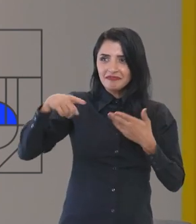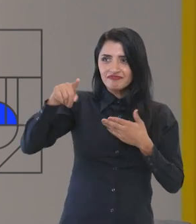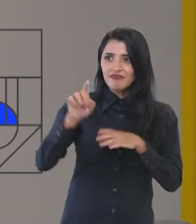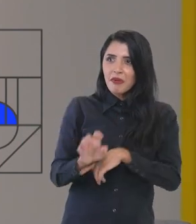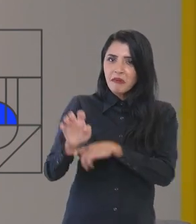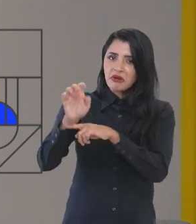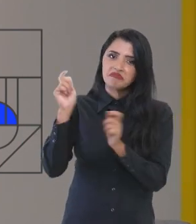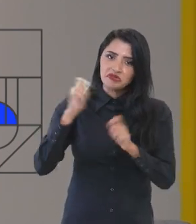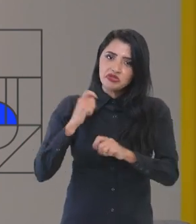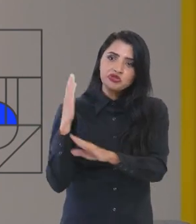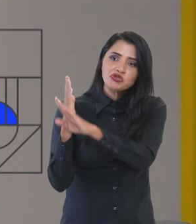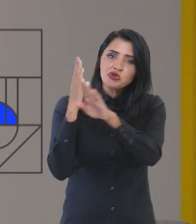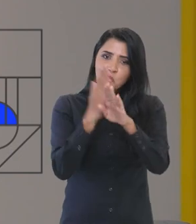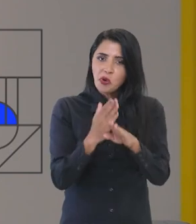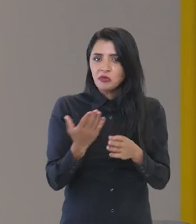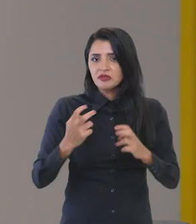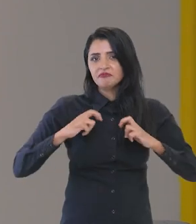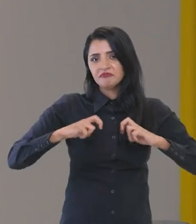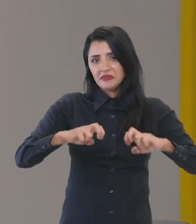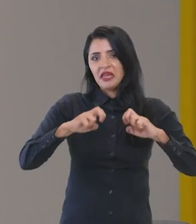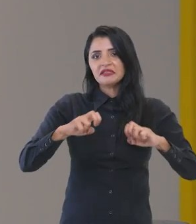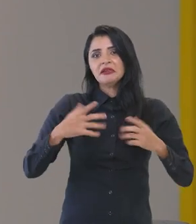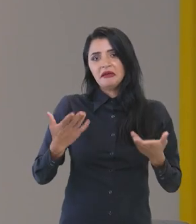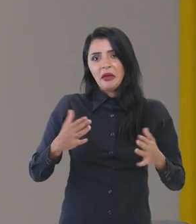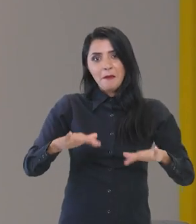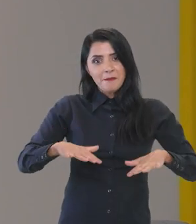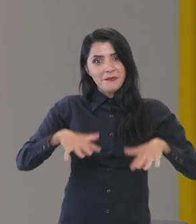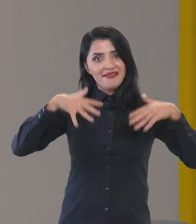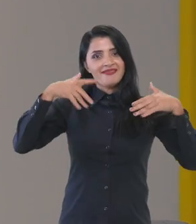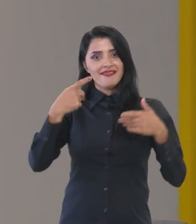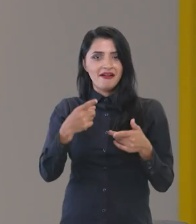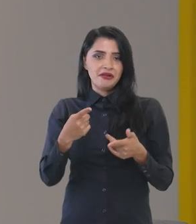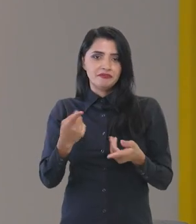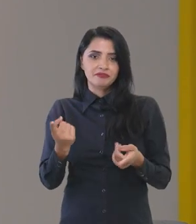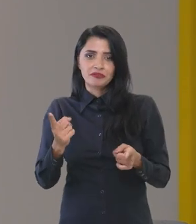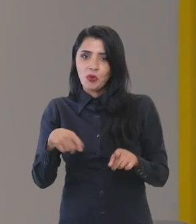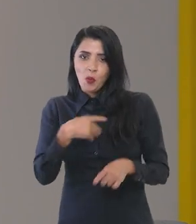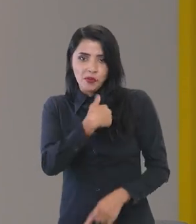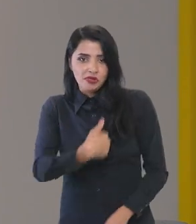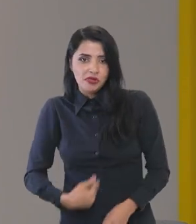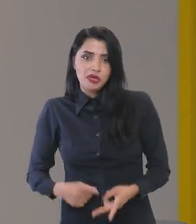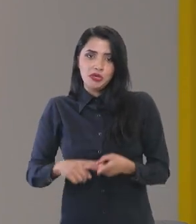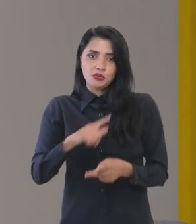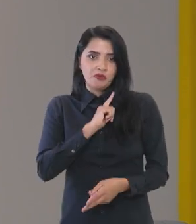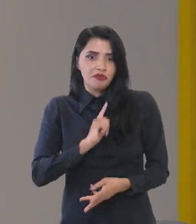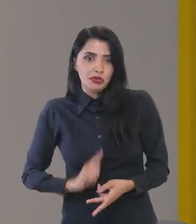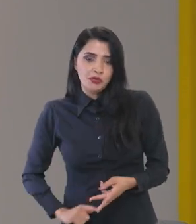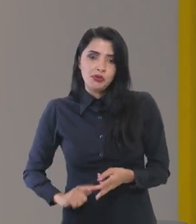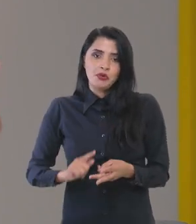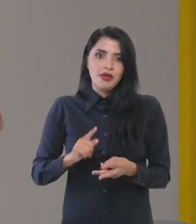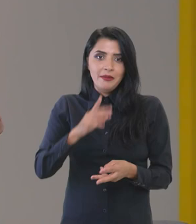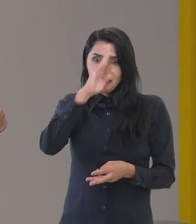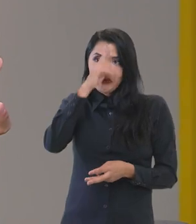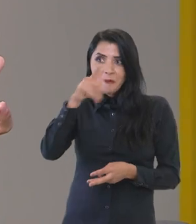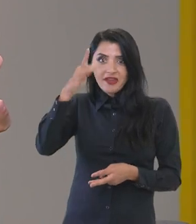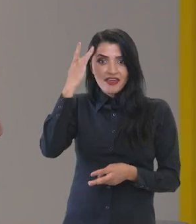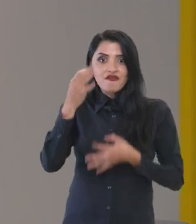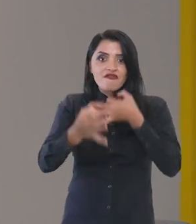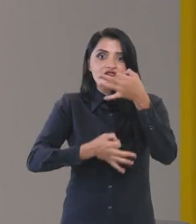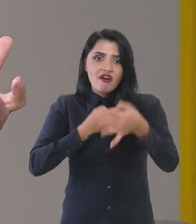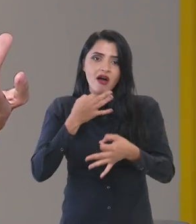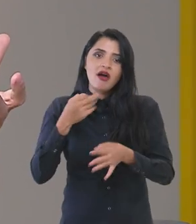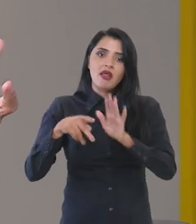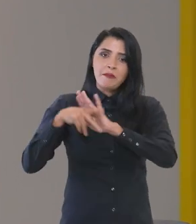a gente se encontra numa dessas plenárias com os nossos ministros e com os governadores e, principalmente, quem fala ali,